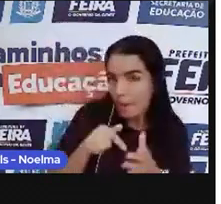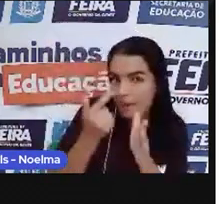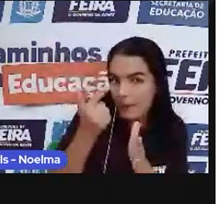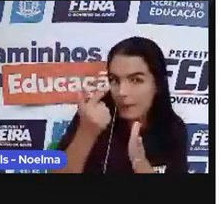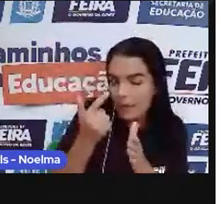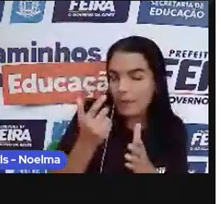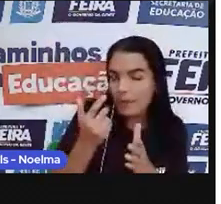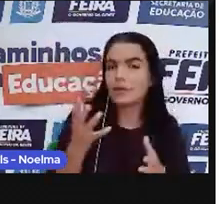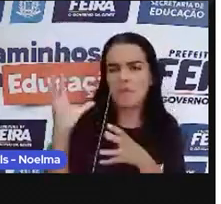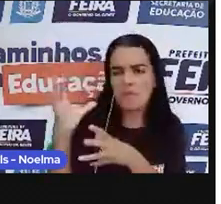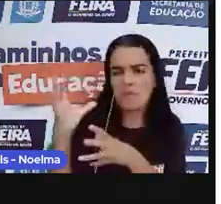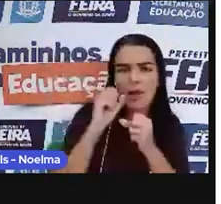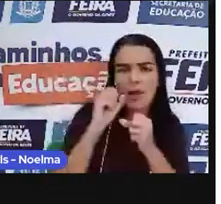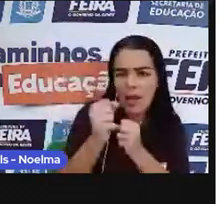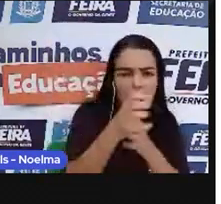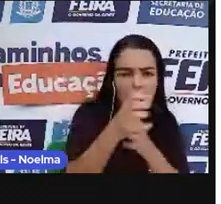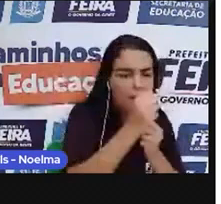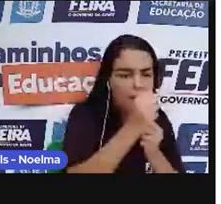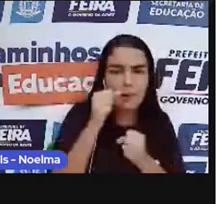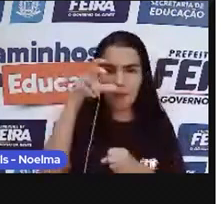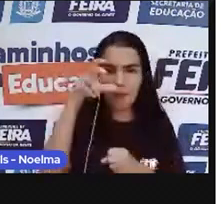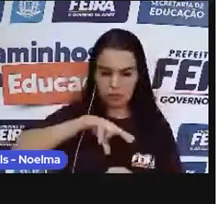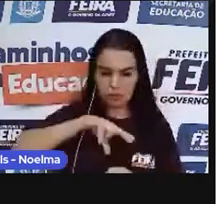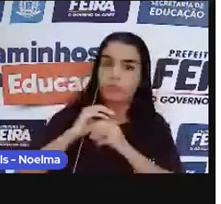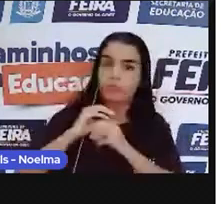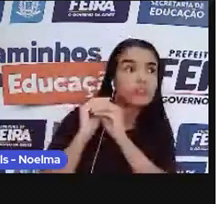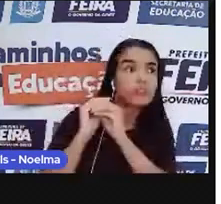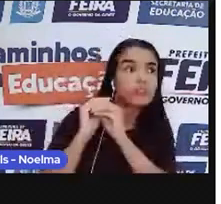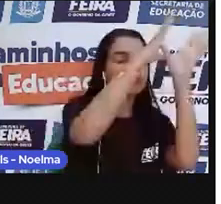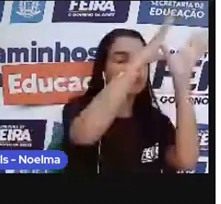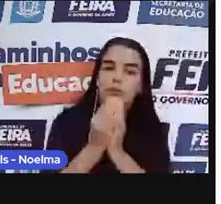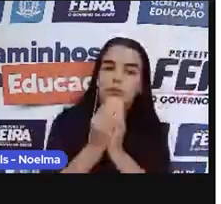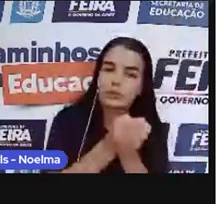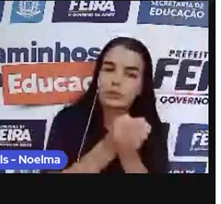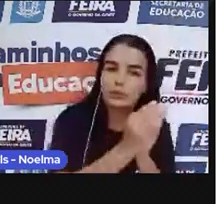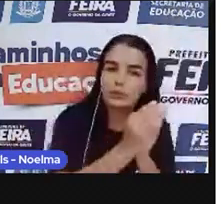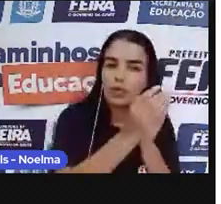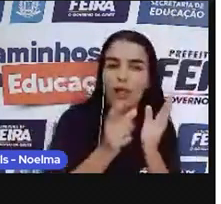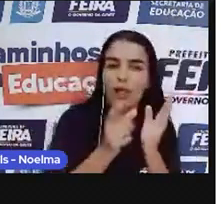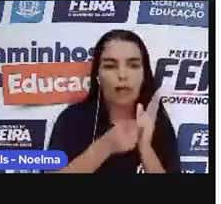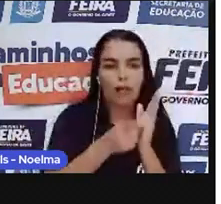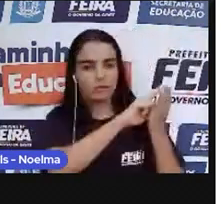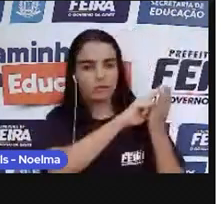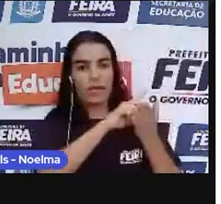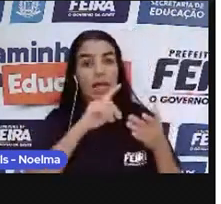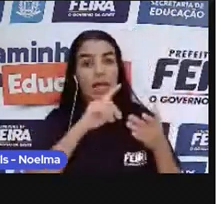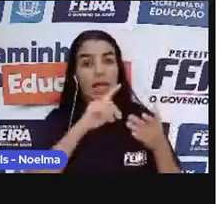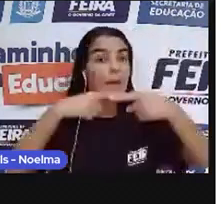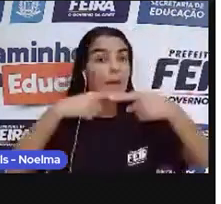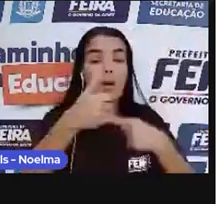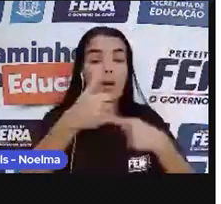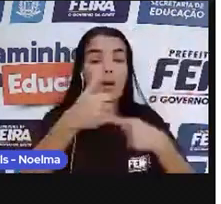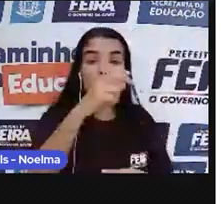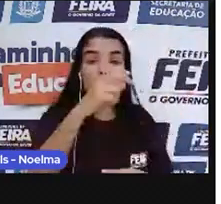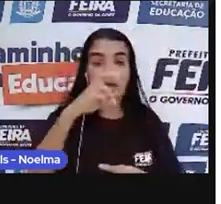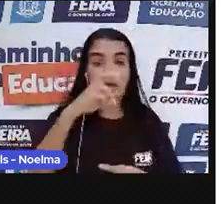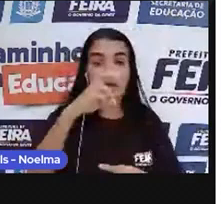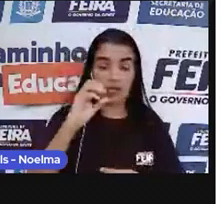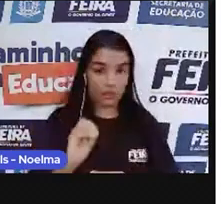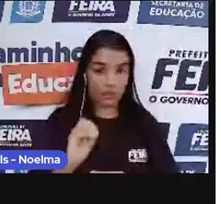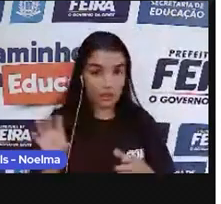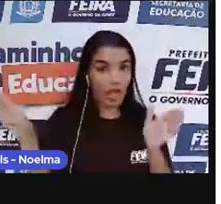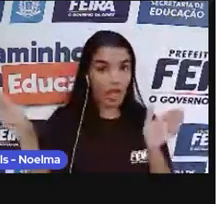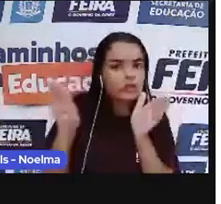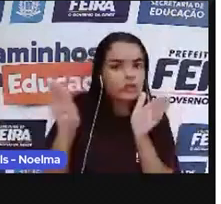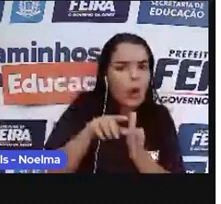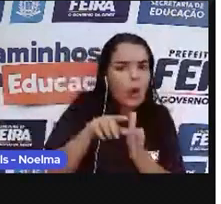explorada no Brasil, na época ainda do pré-colonialismo. Aí em 1530, vem